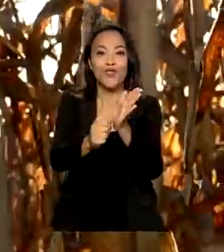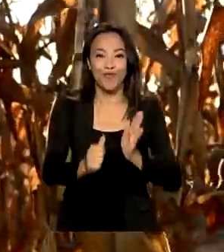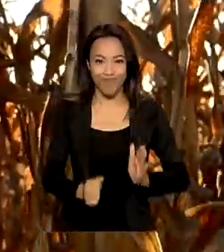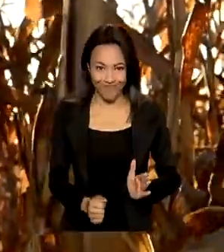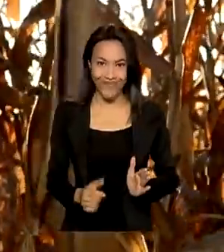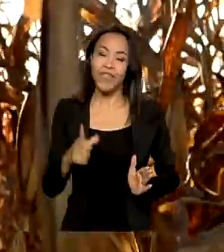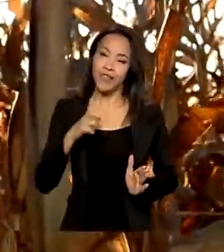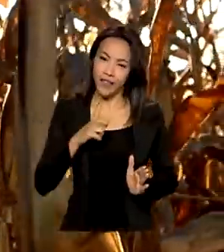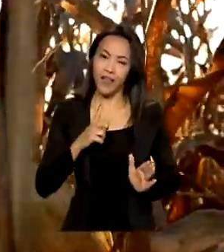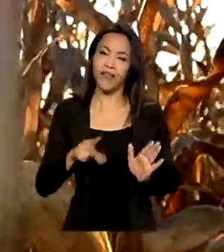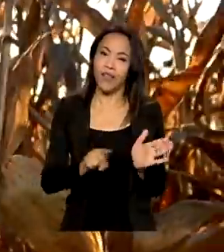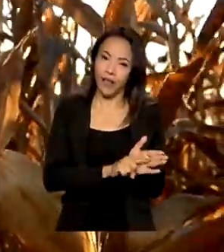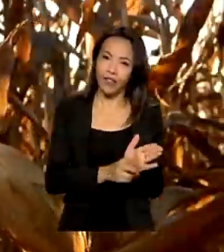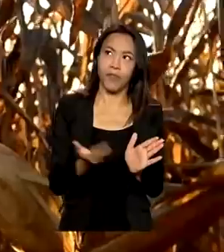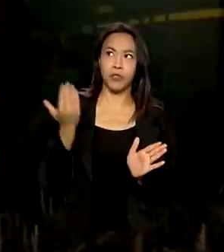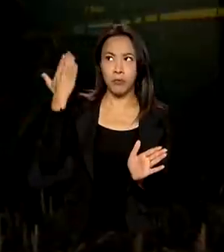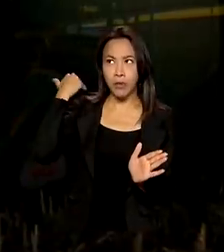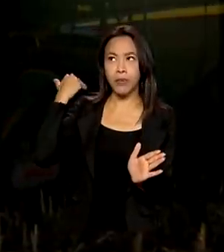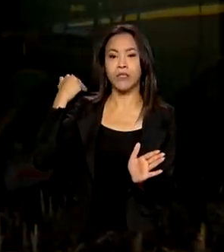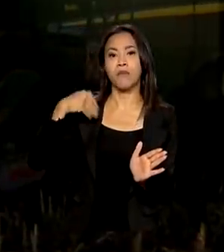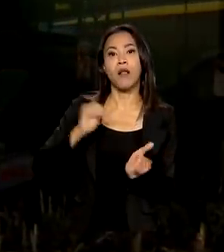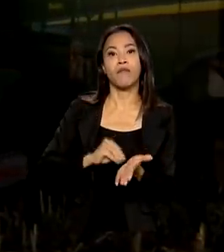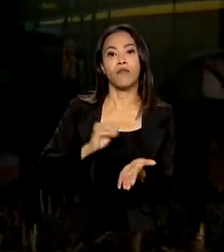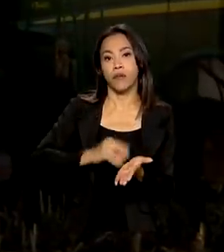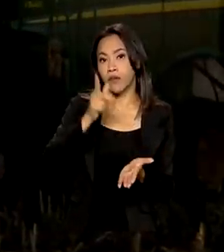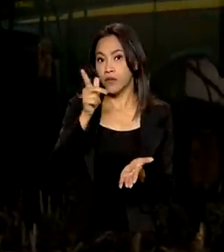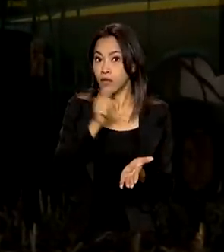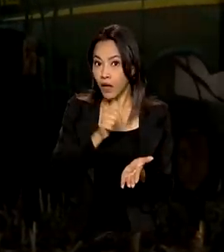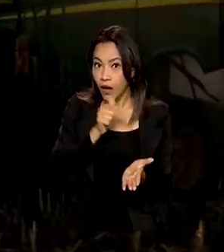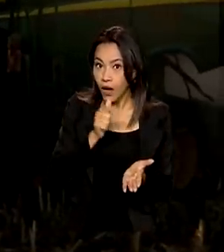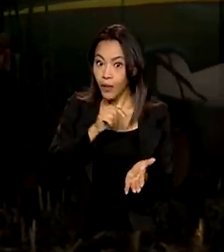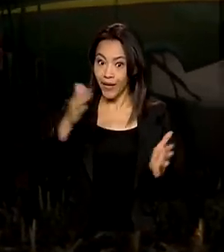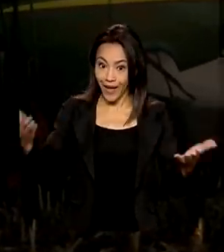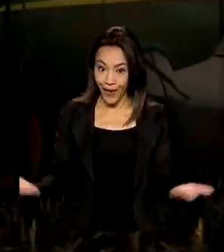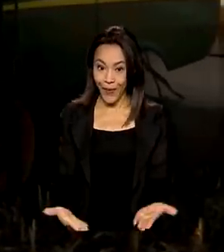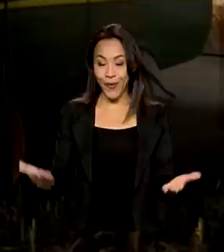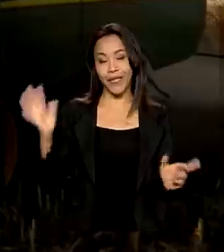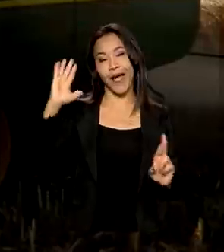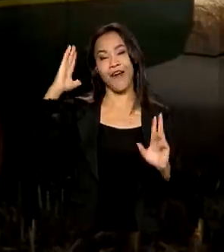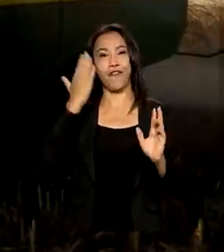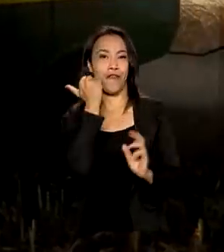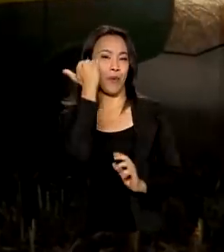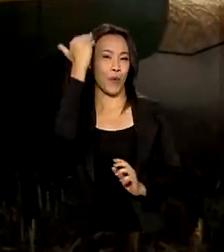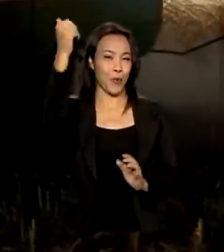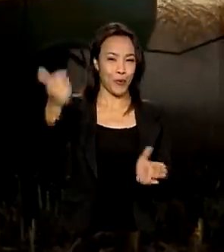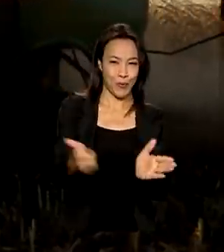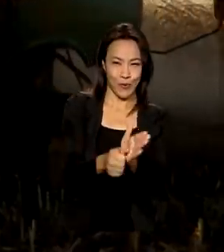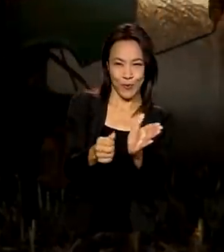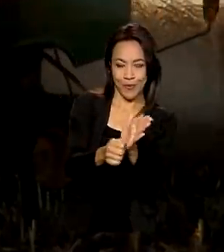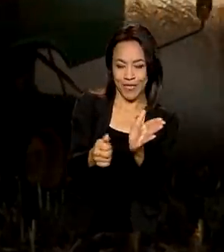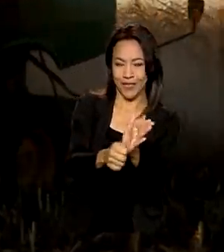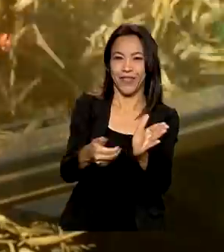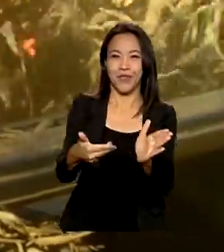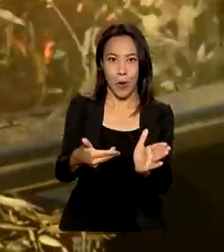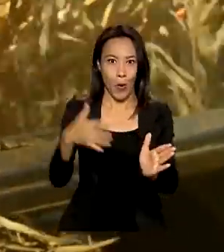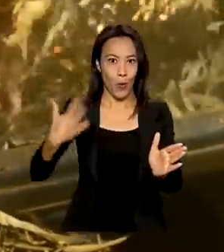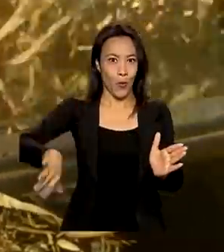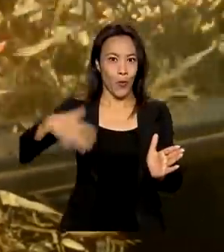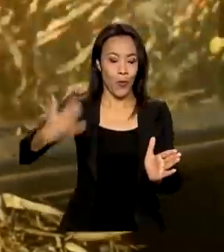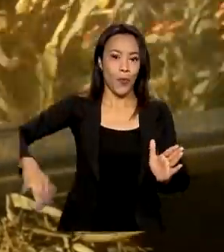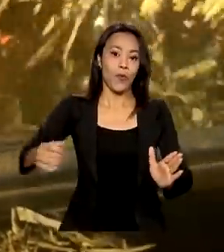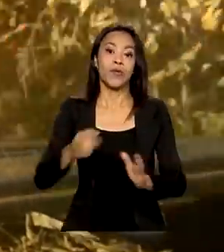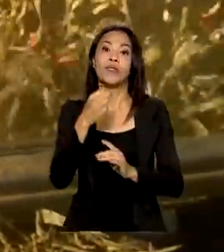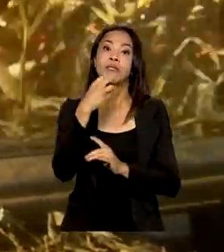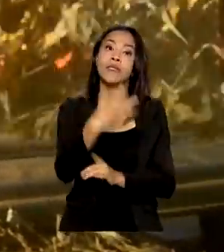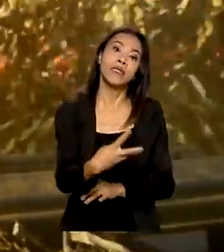afetado negativamente no ano passado pela crise hídrica e agora virou a estrela desse ano, com um crescimento previsto de 32